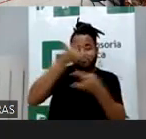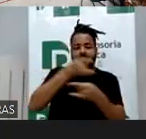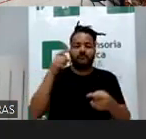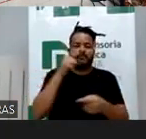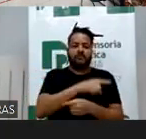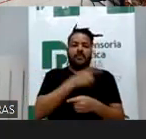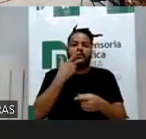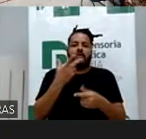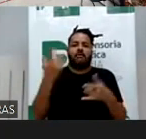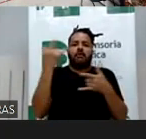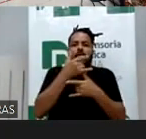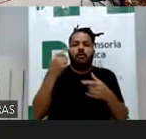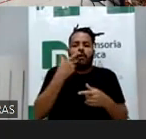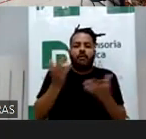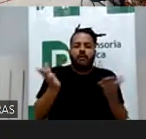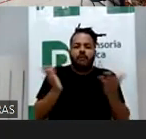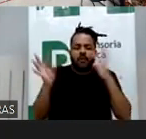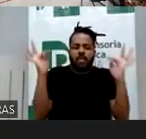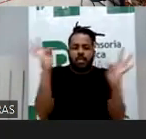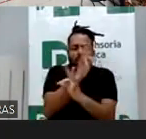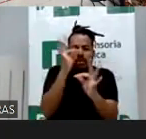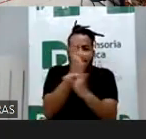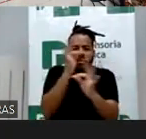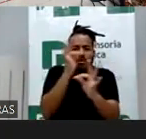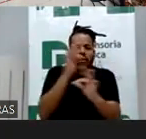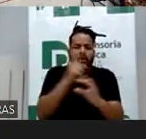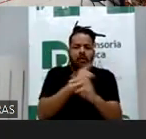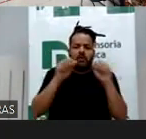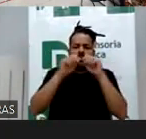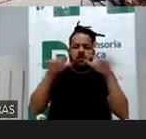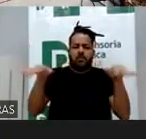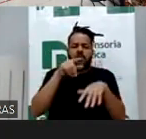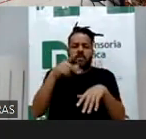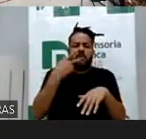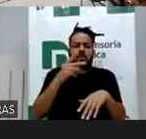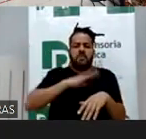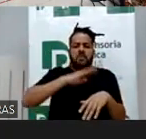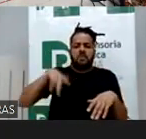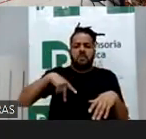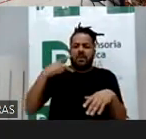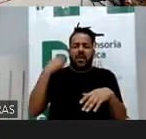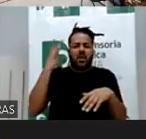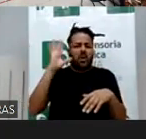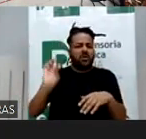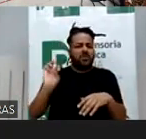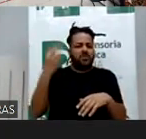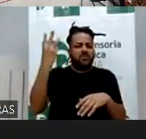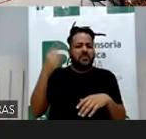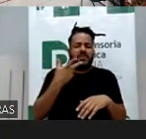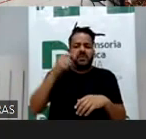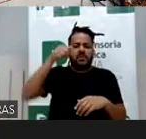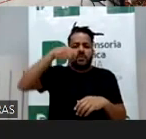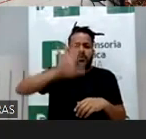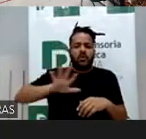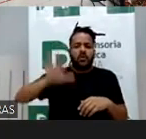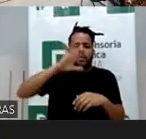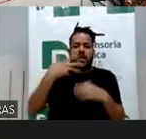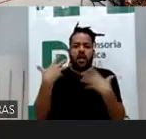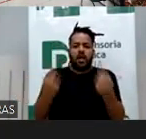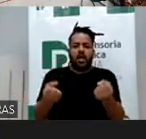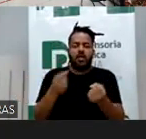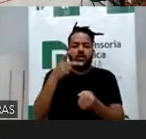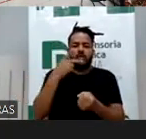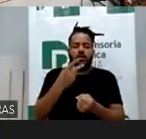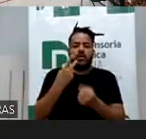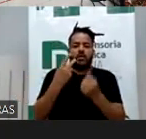de uma citação feita por TikTok, vocês ouviram? o tribunal, não me lembro se foi Maranhão, um tribunal do Nordeste, aceitou agora uma citação de